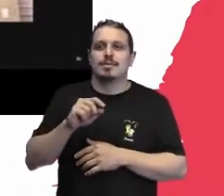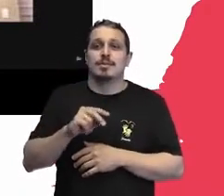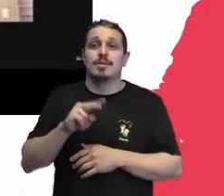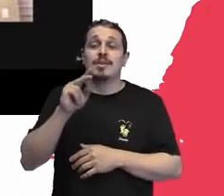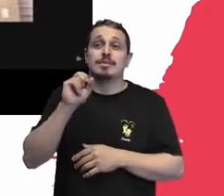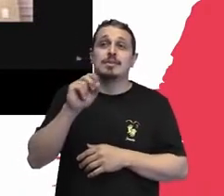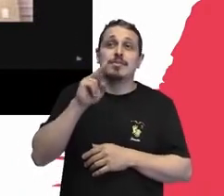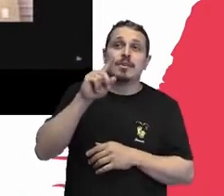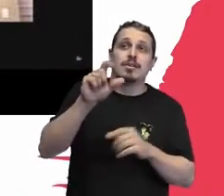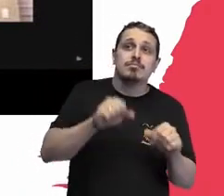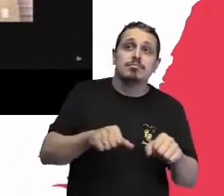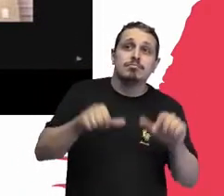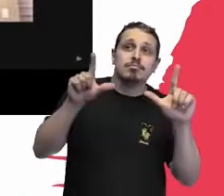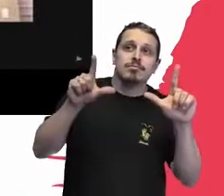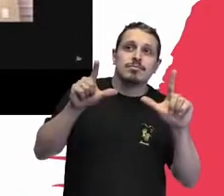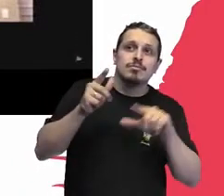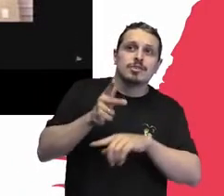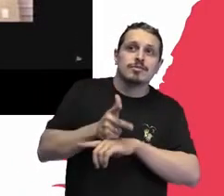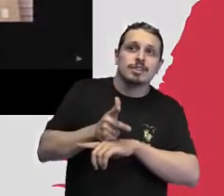e depois a gente vai concluir.